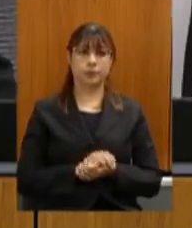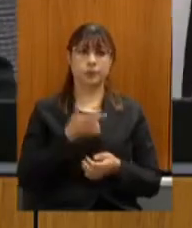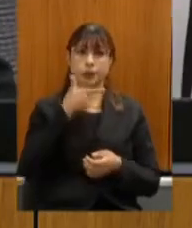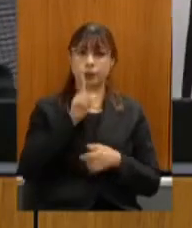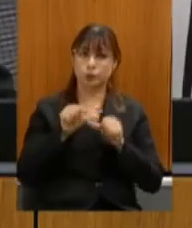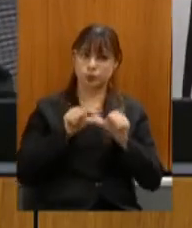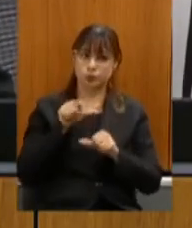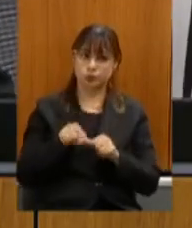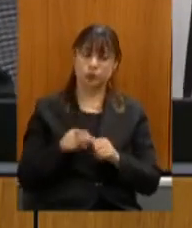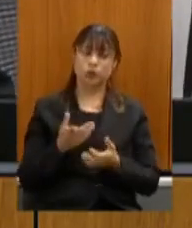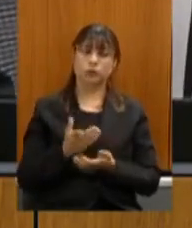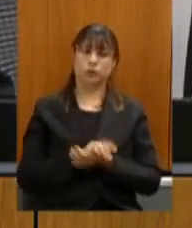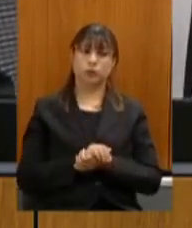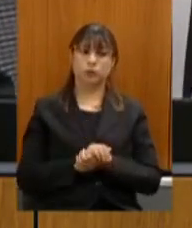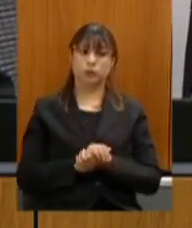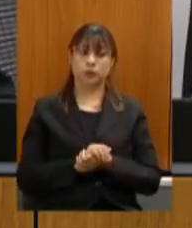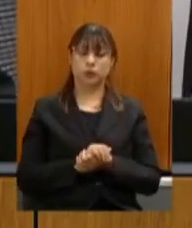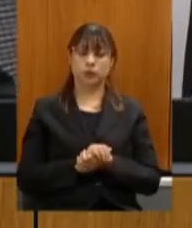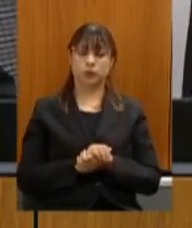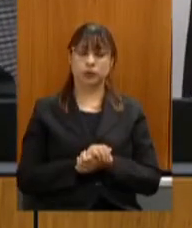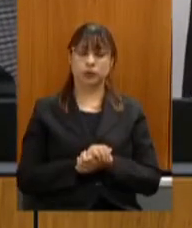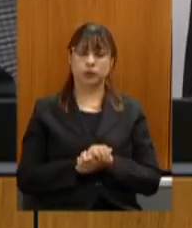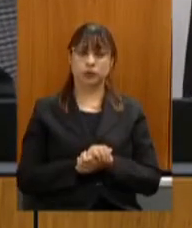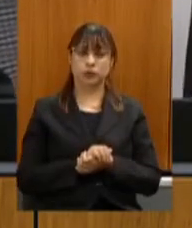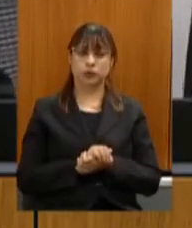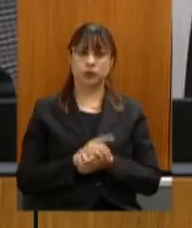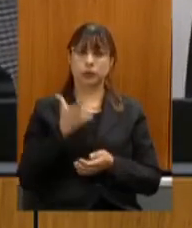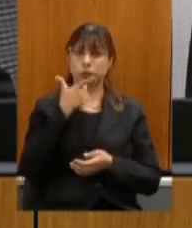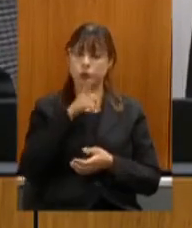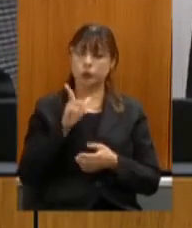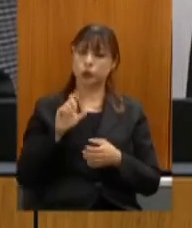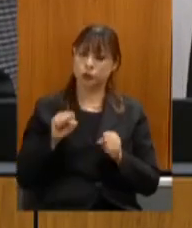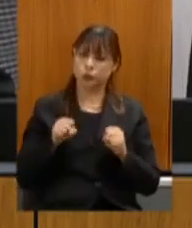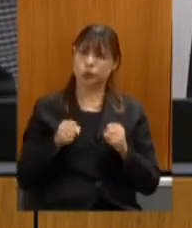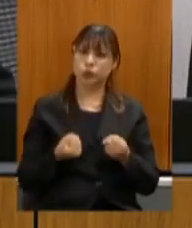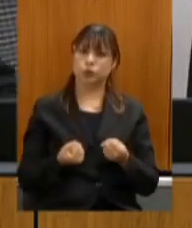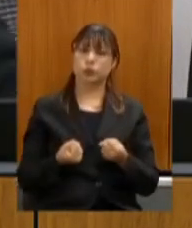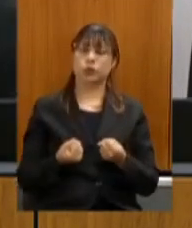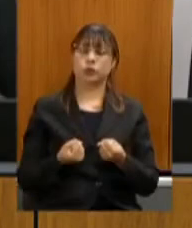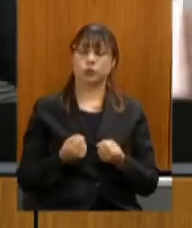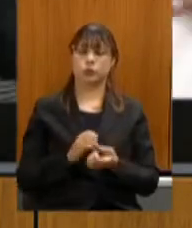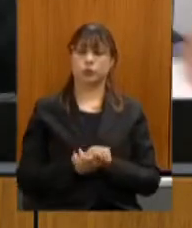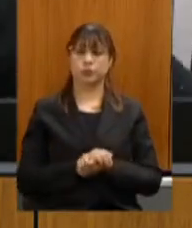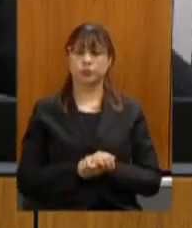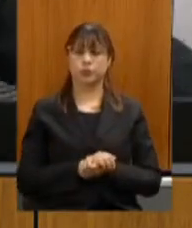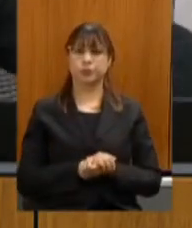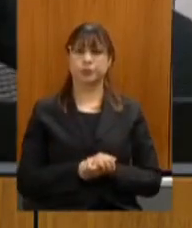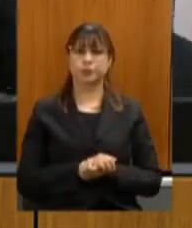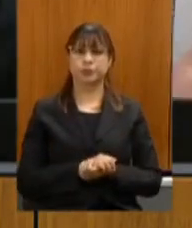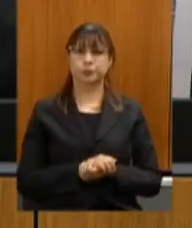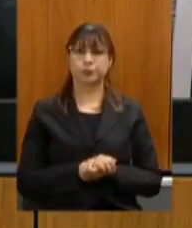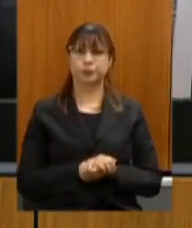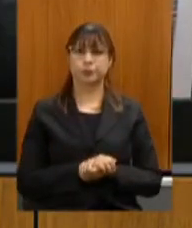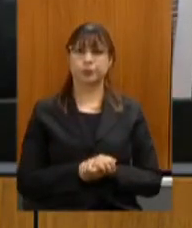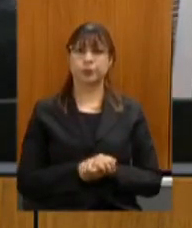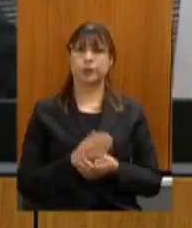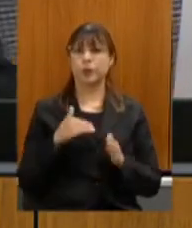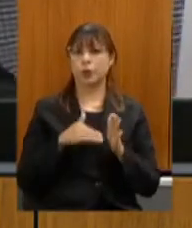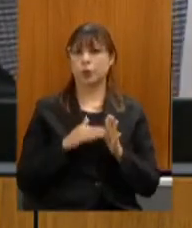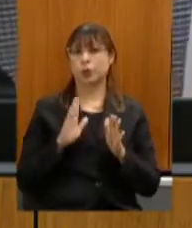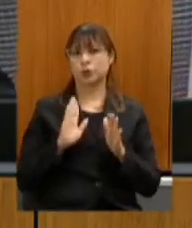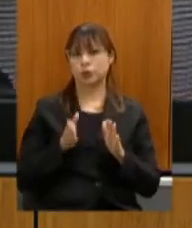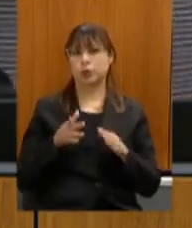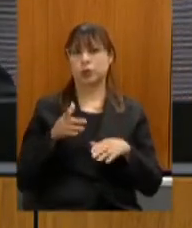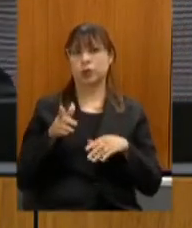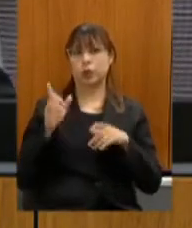a fim de que se possa garantir a isonomia todos os assuntos tratados na